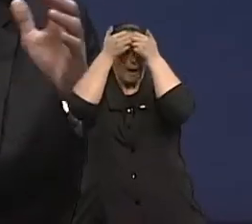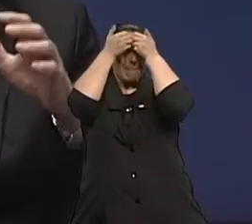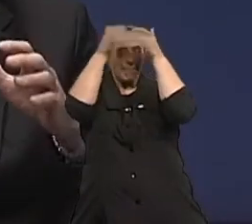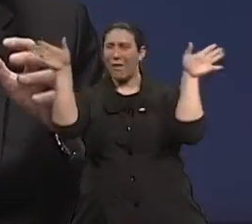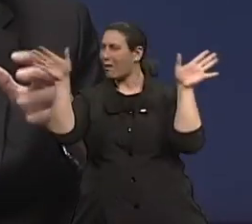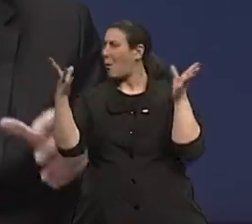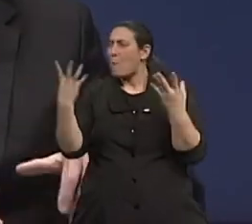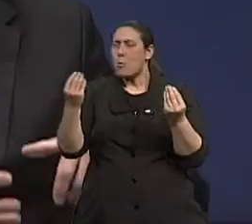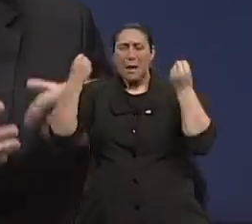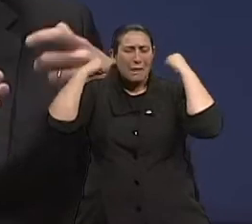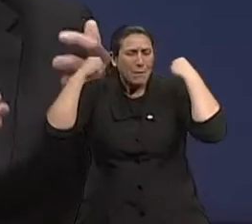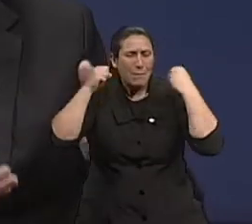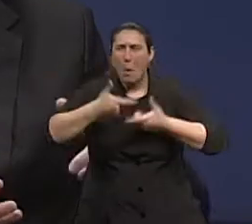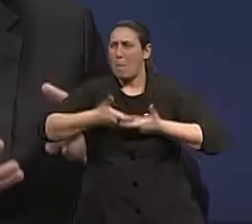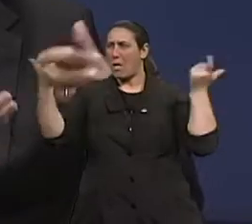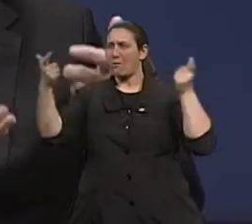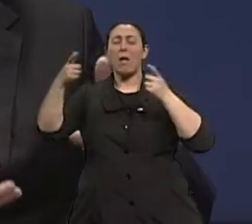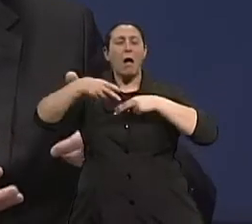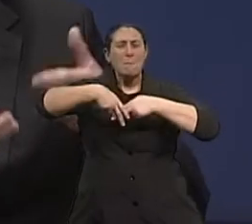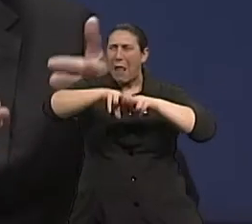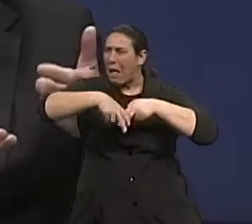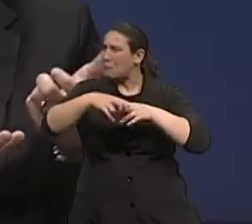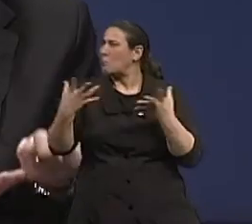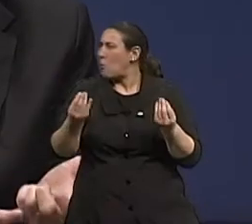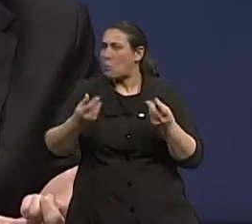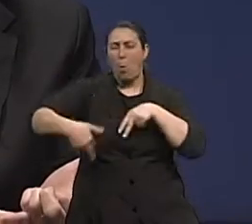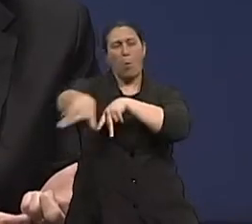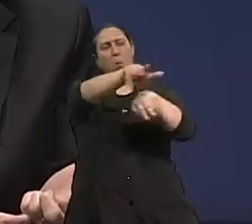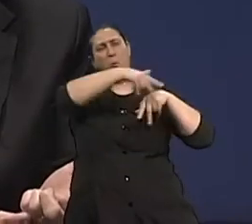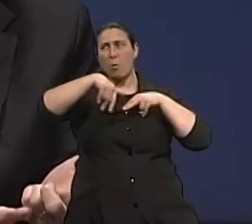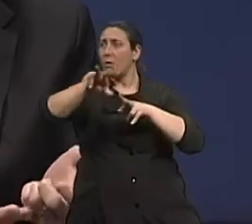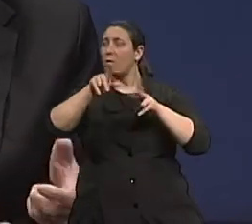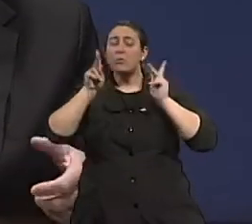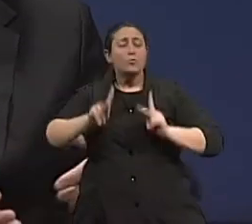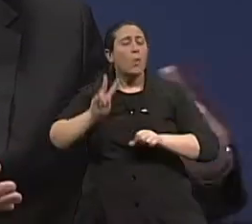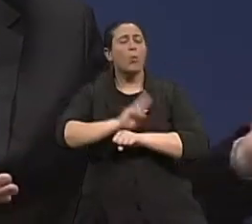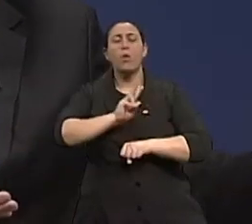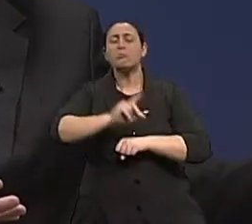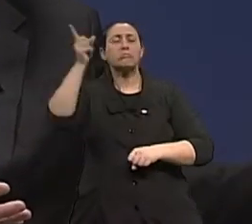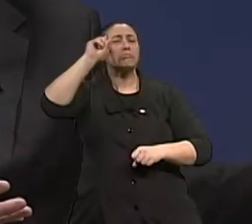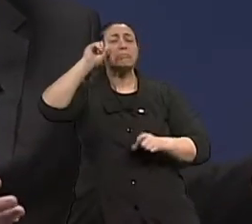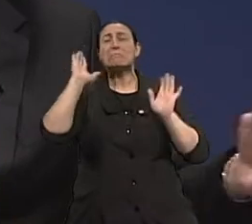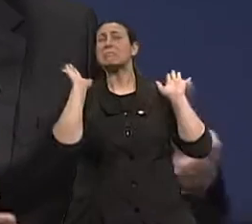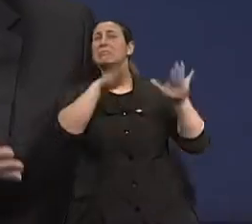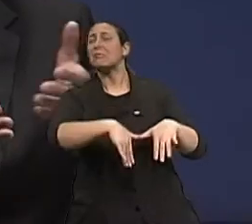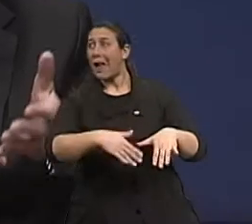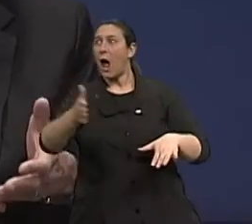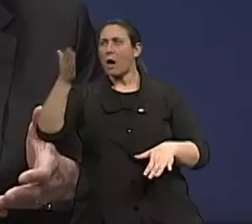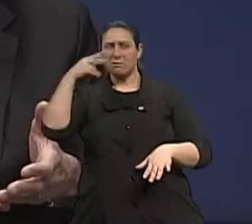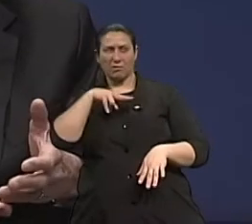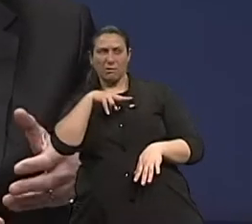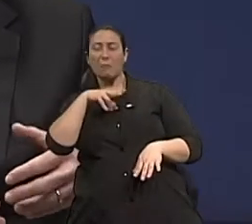as academias, as pessoas vendo a importância do exercício físico no seu dia a dia. A procura não só do geriatra, mas de outros